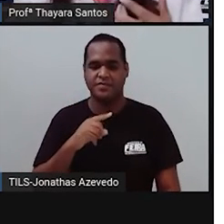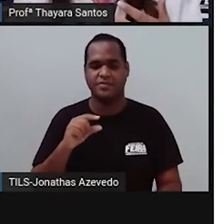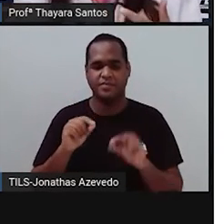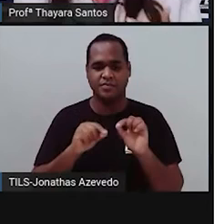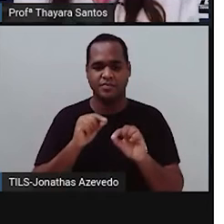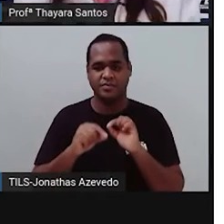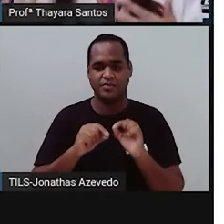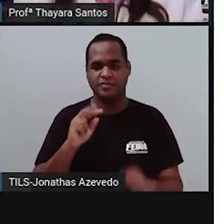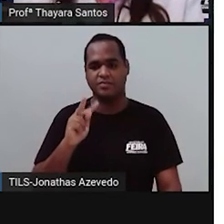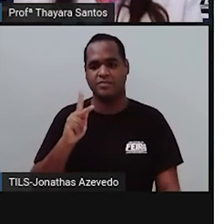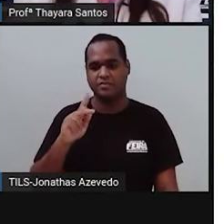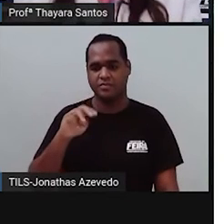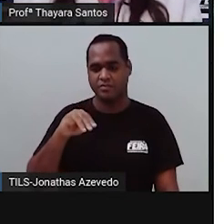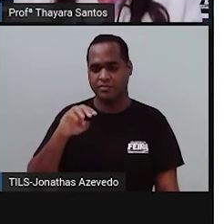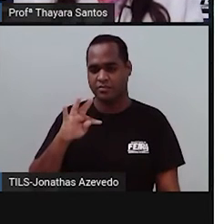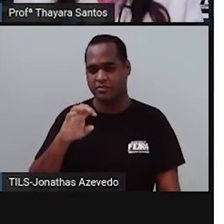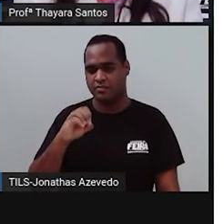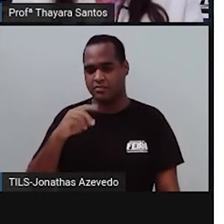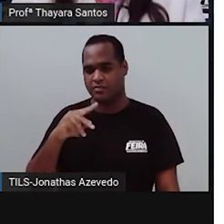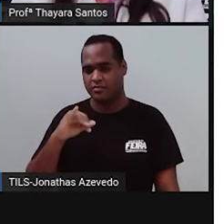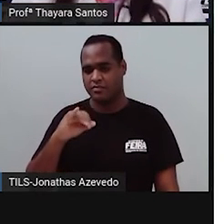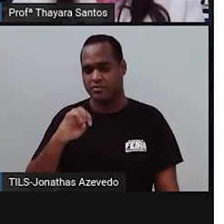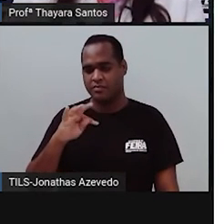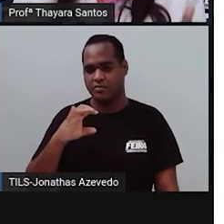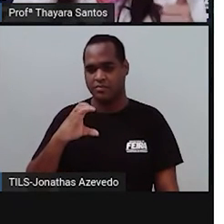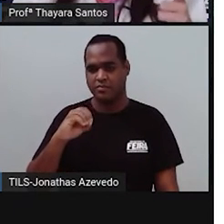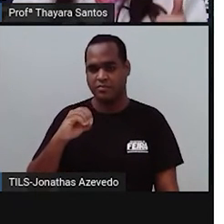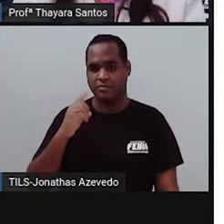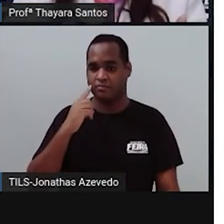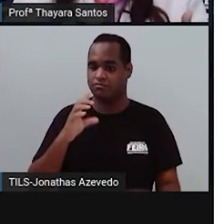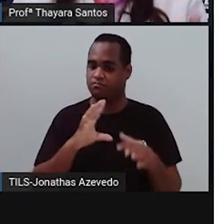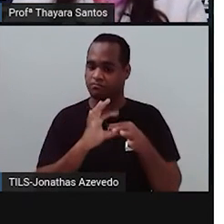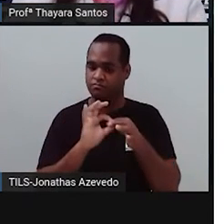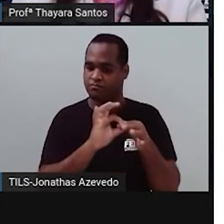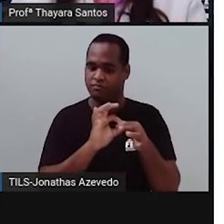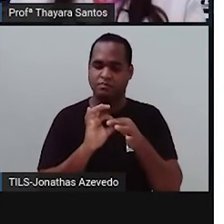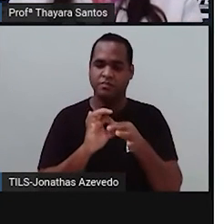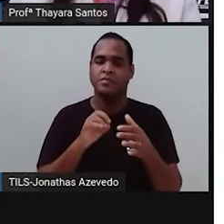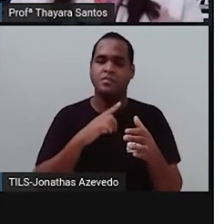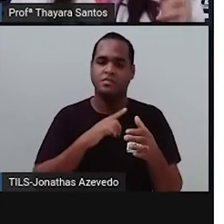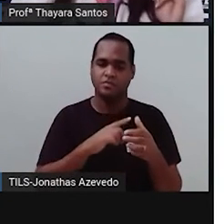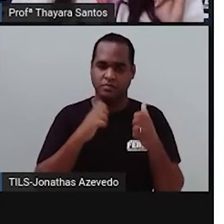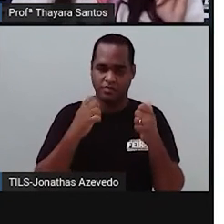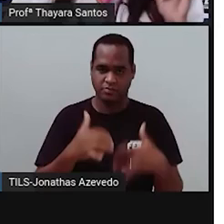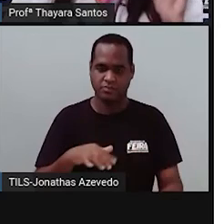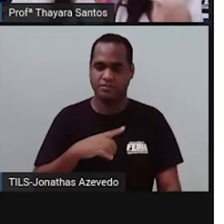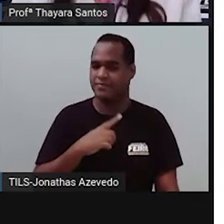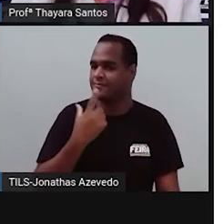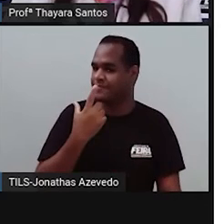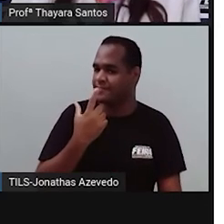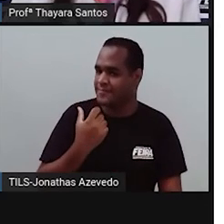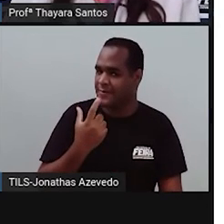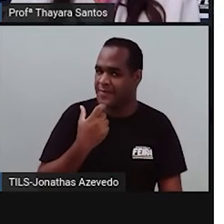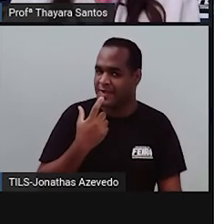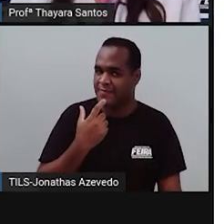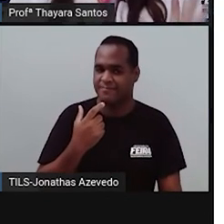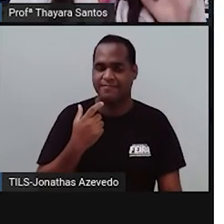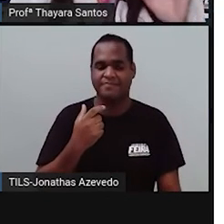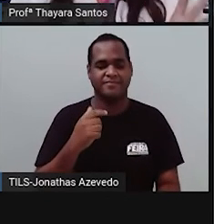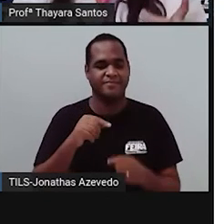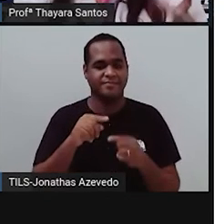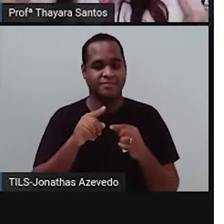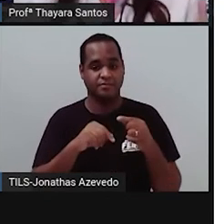hematopoético. Os dois estão até relacionados. O tecido conjuntivo sanguíneo, ele é formado por três tipos de células.